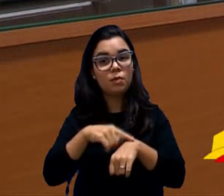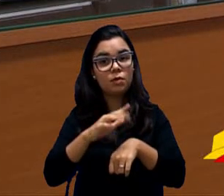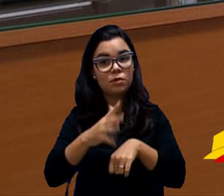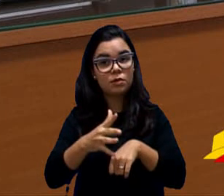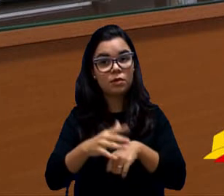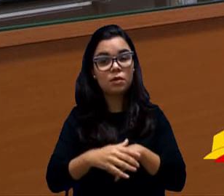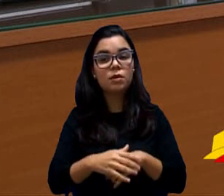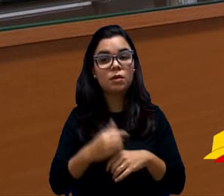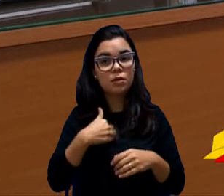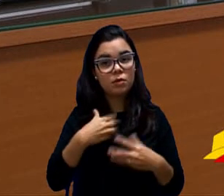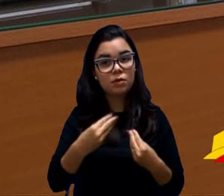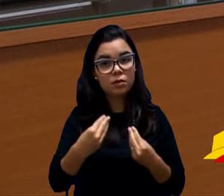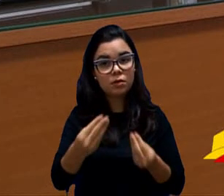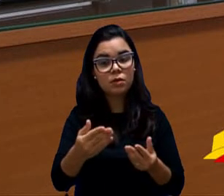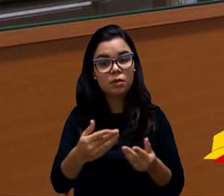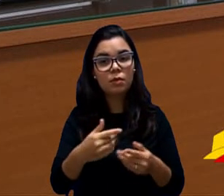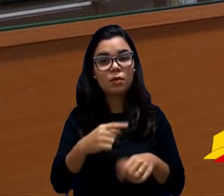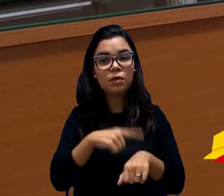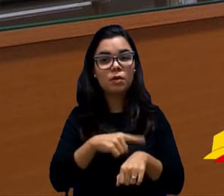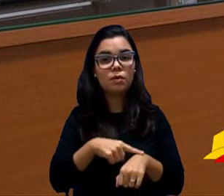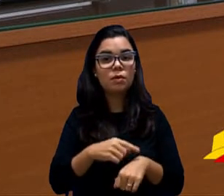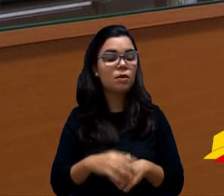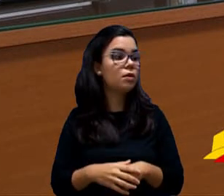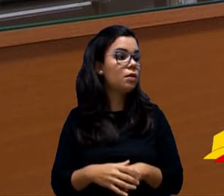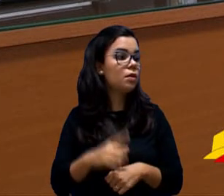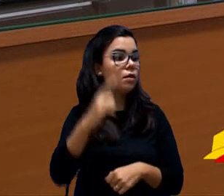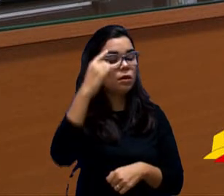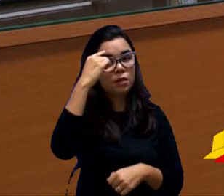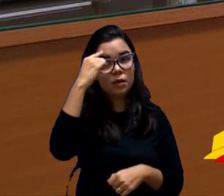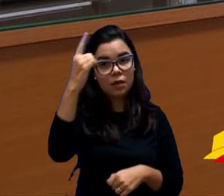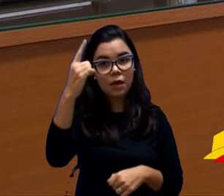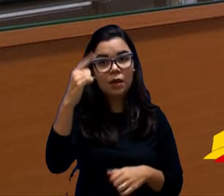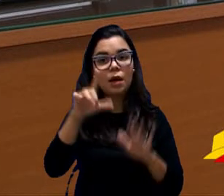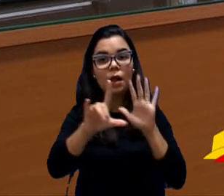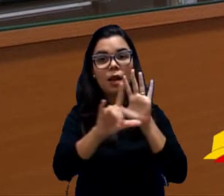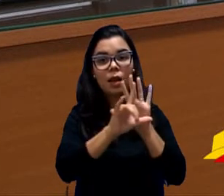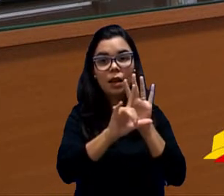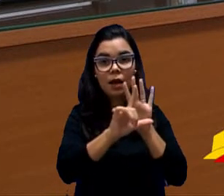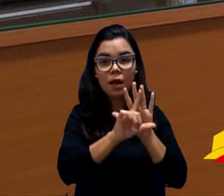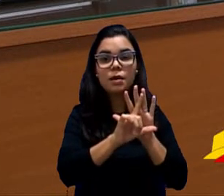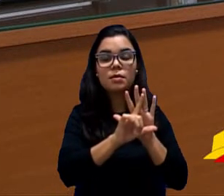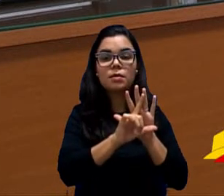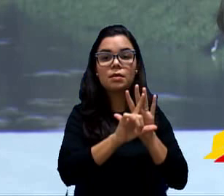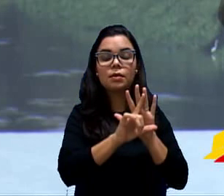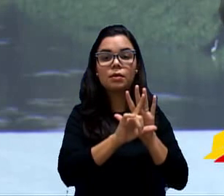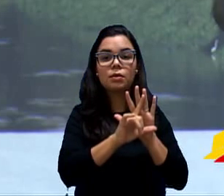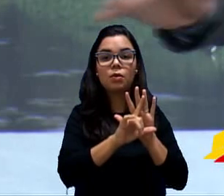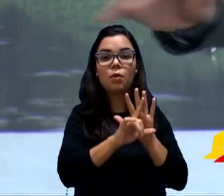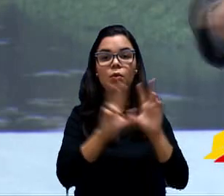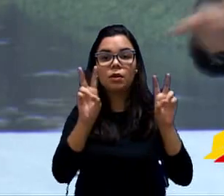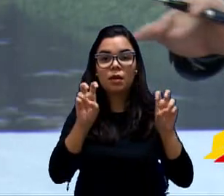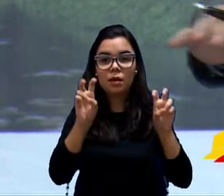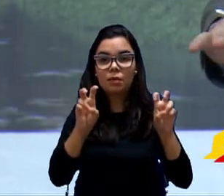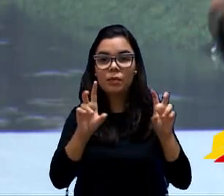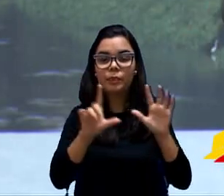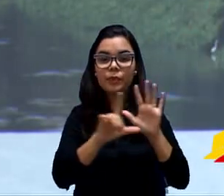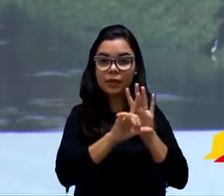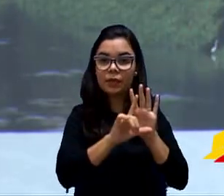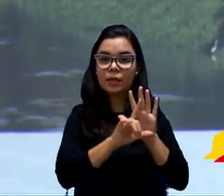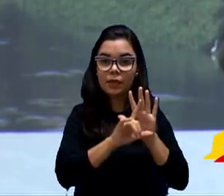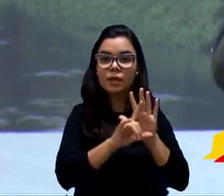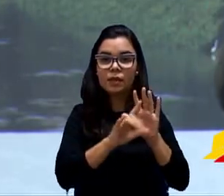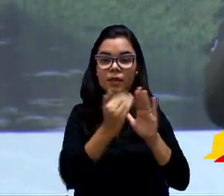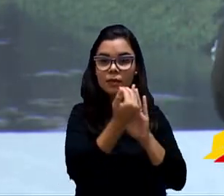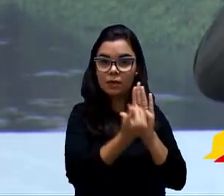sei do meu tempo, vereador. Obrigado. A ideia é essa. A ideia da lei, eu acredito que seja essa. A ideia dos vereadores e vereadoras aqui